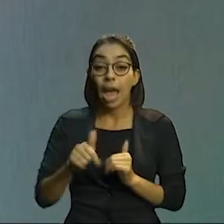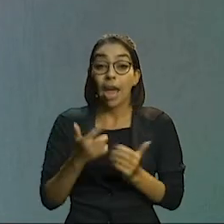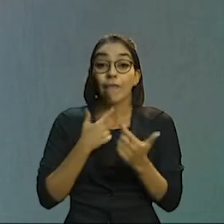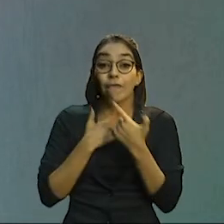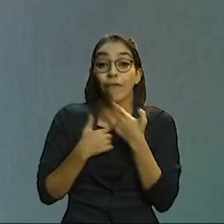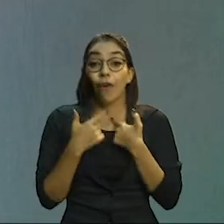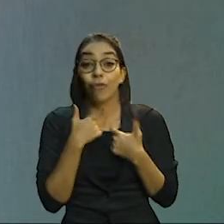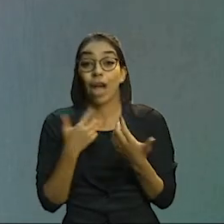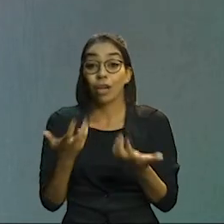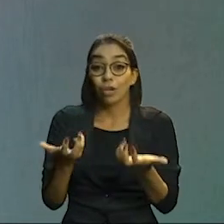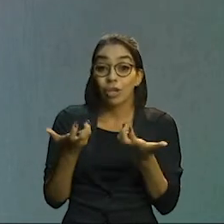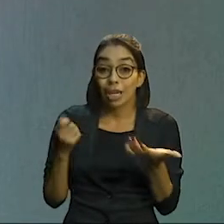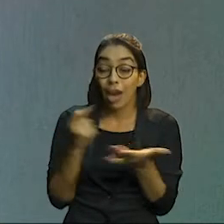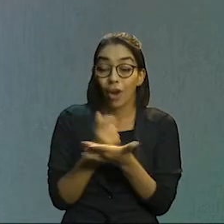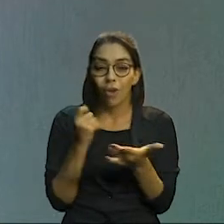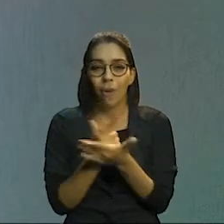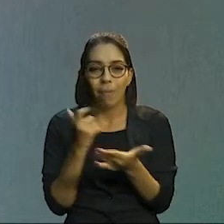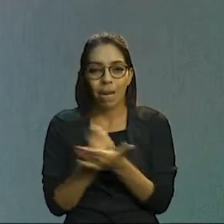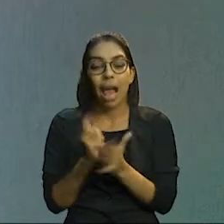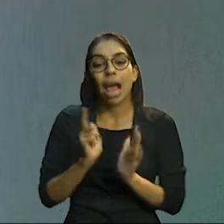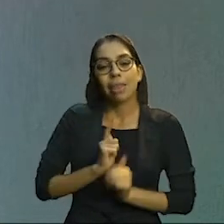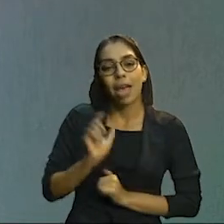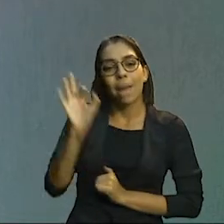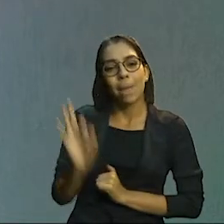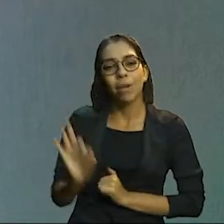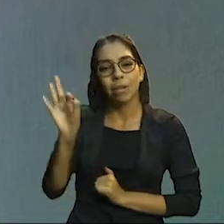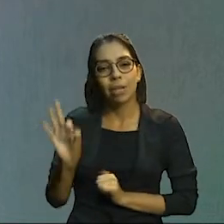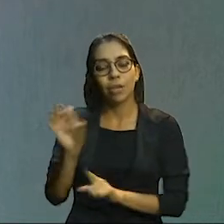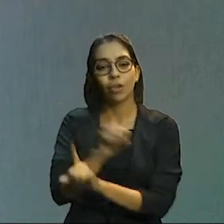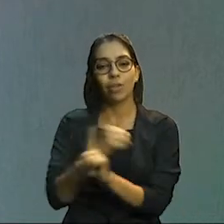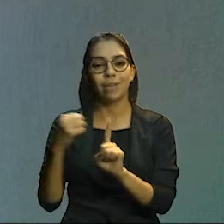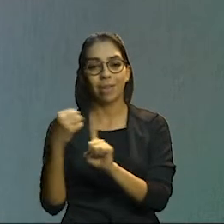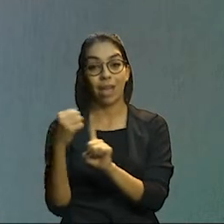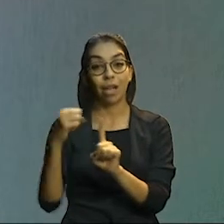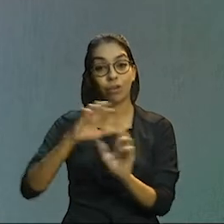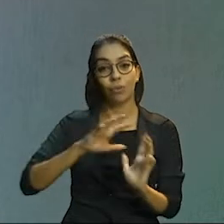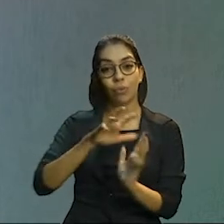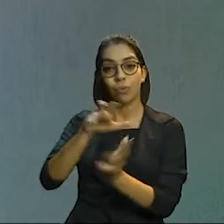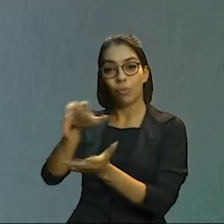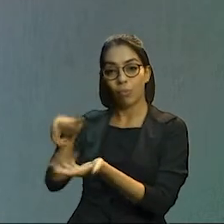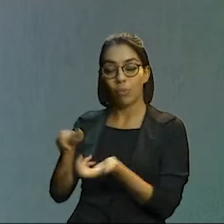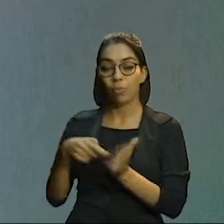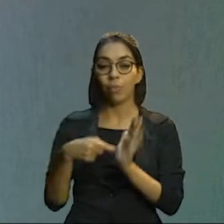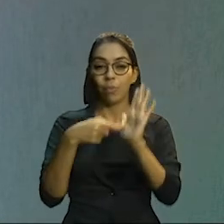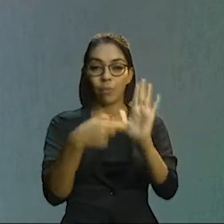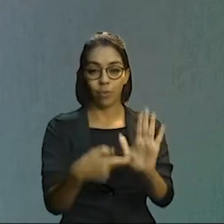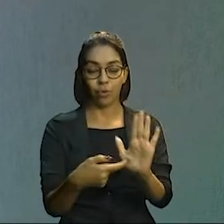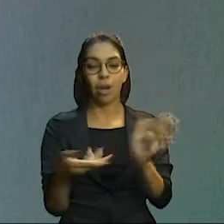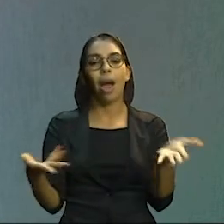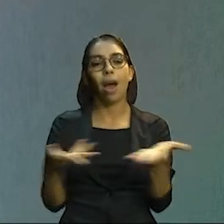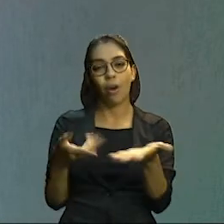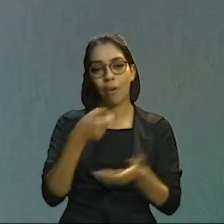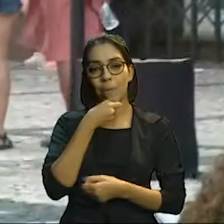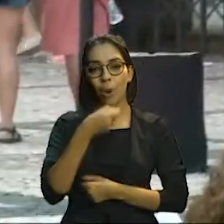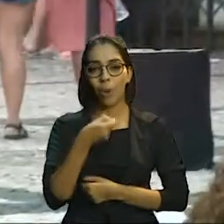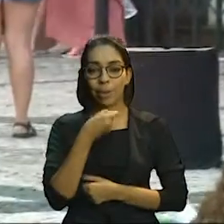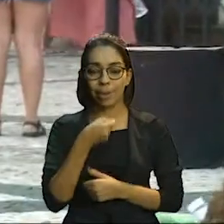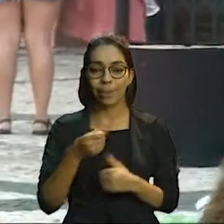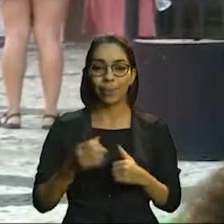compras, já atinge uma parcela significativa da população mundial. Confira na reportagem de Luciana de Andrade.